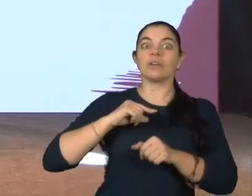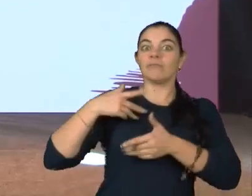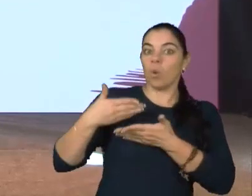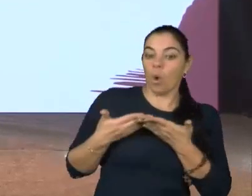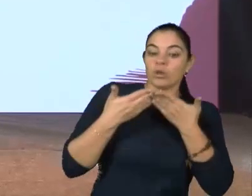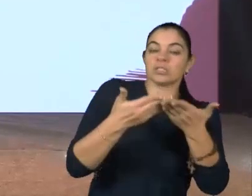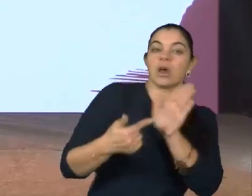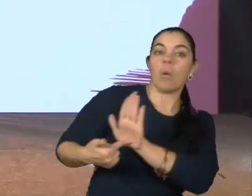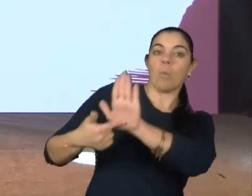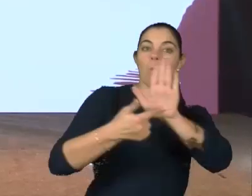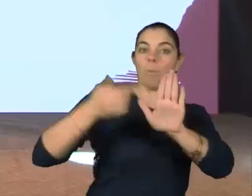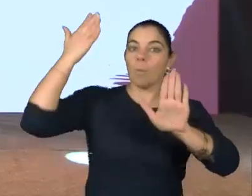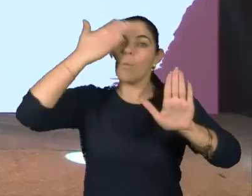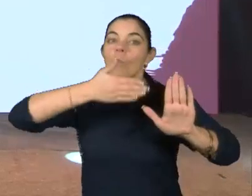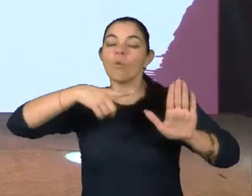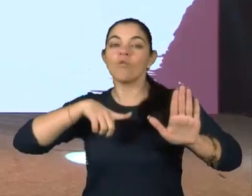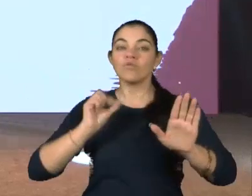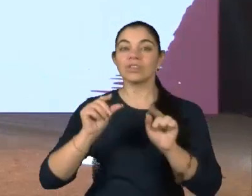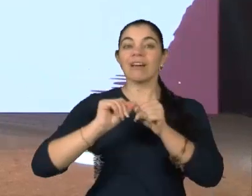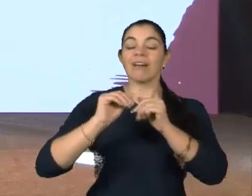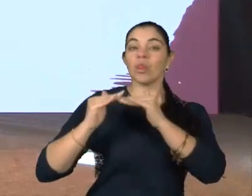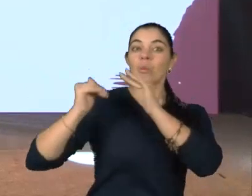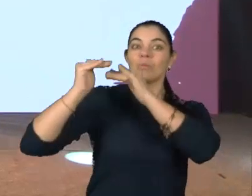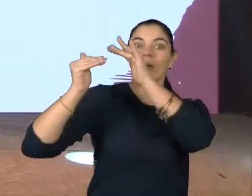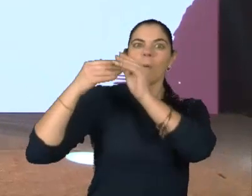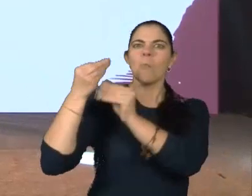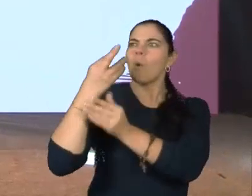colegas. Se a gente for olhar há muitos anos,